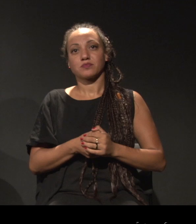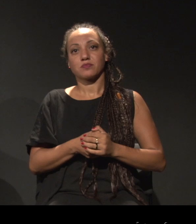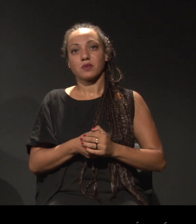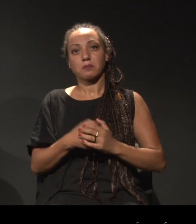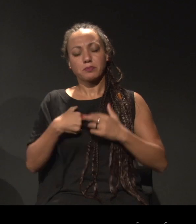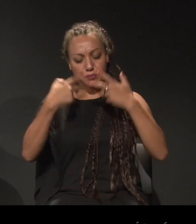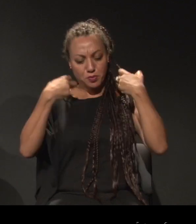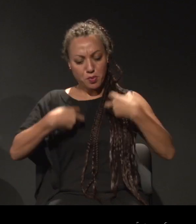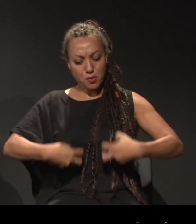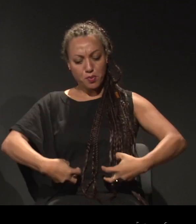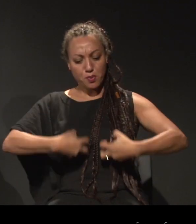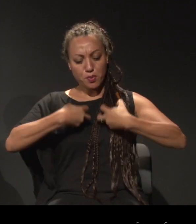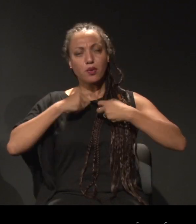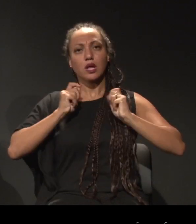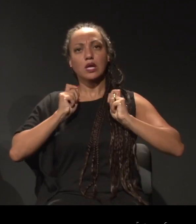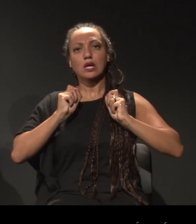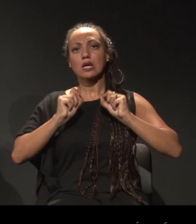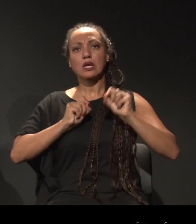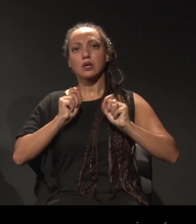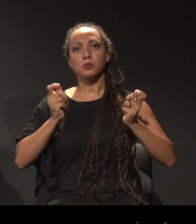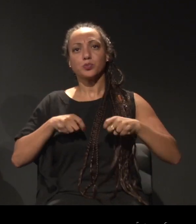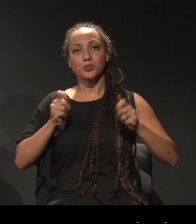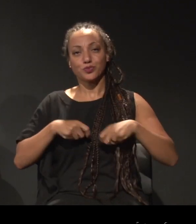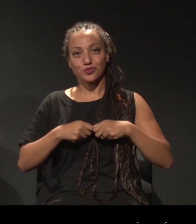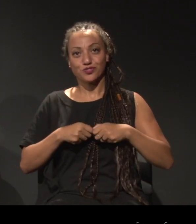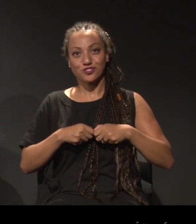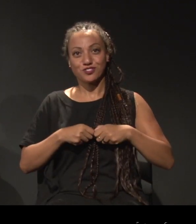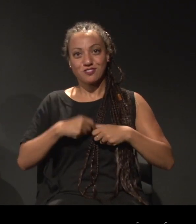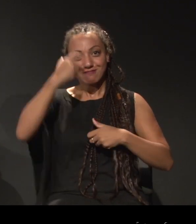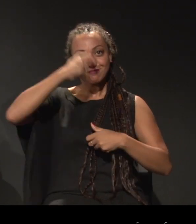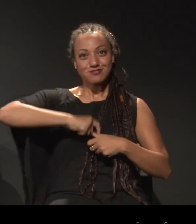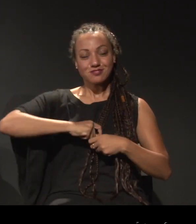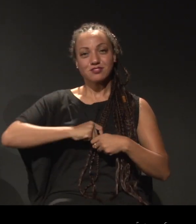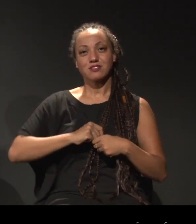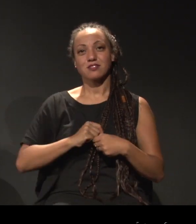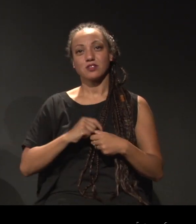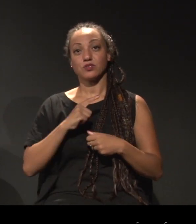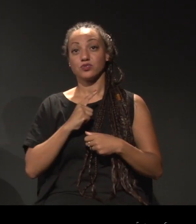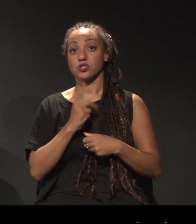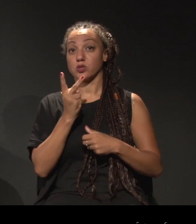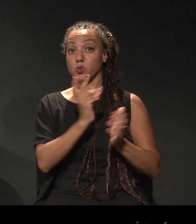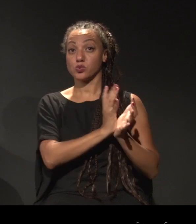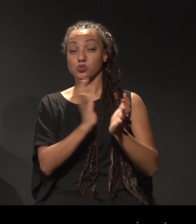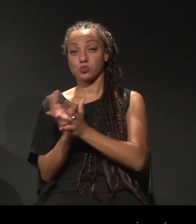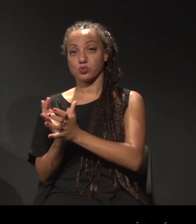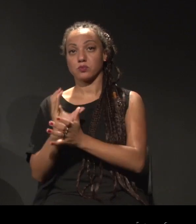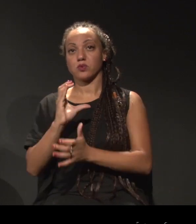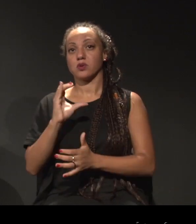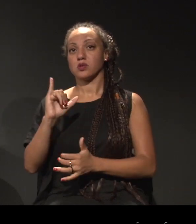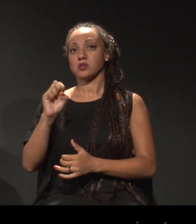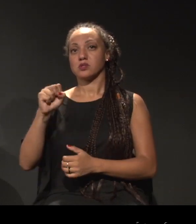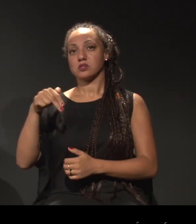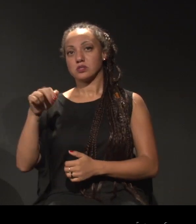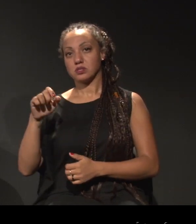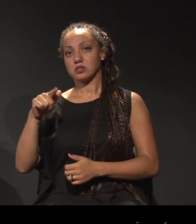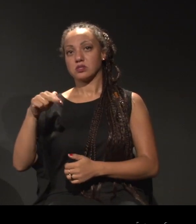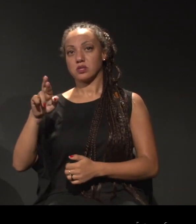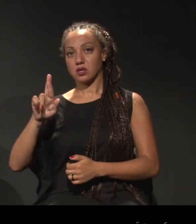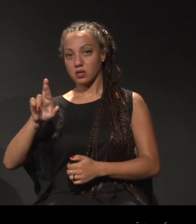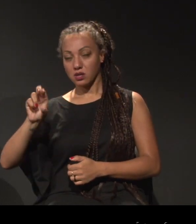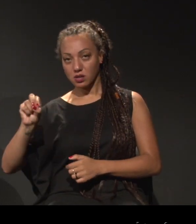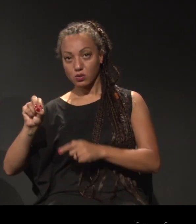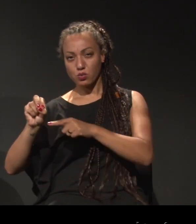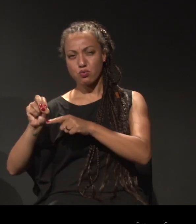ser. Nesse momento eu tinha vivido dois grupos, o Cisne Negro, que é um grupo, lugar de formação,